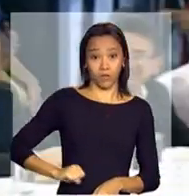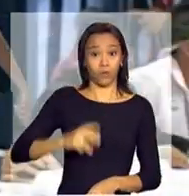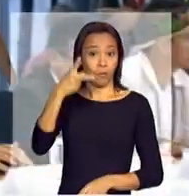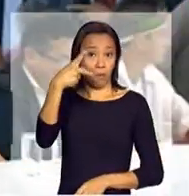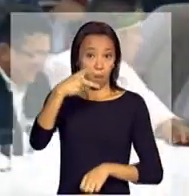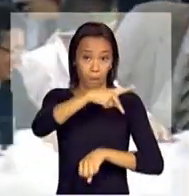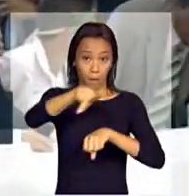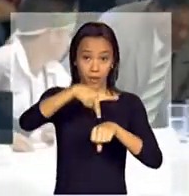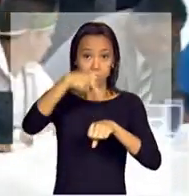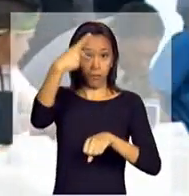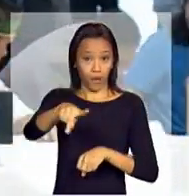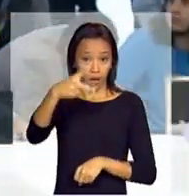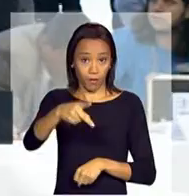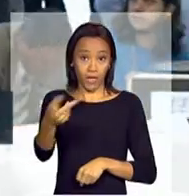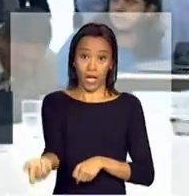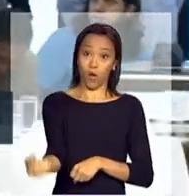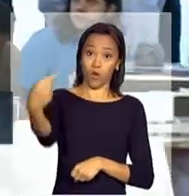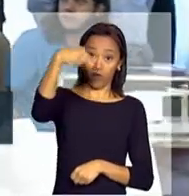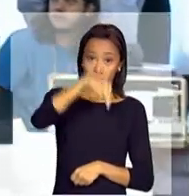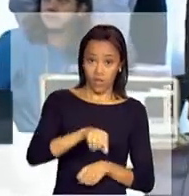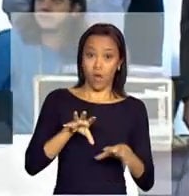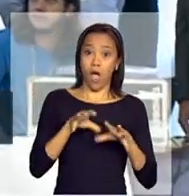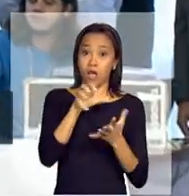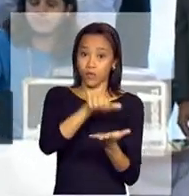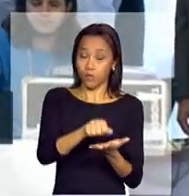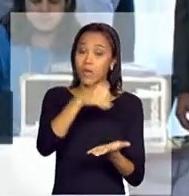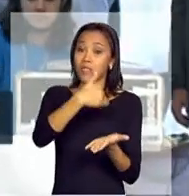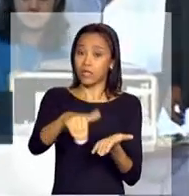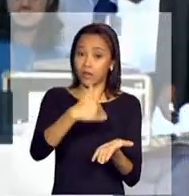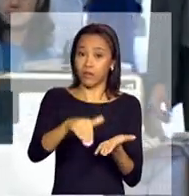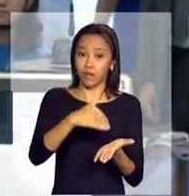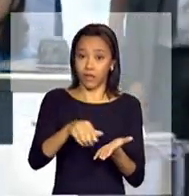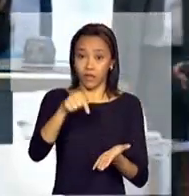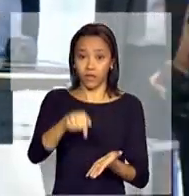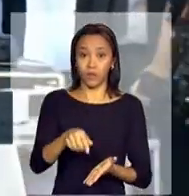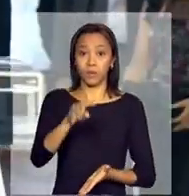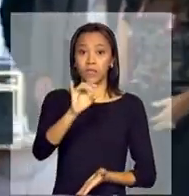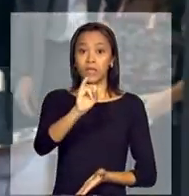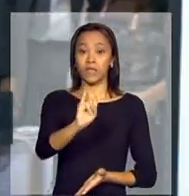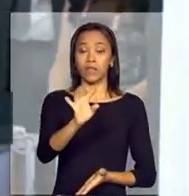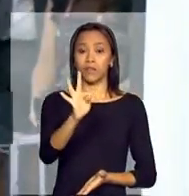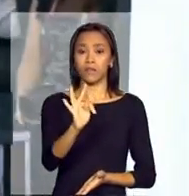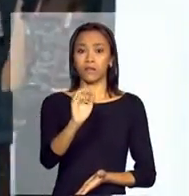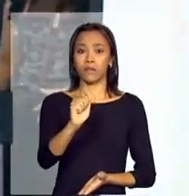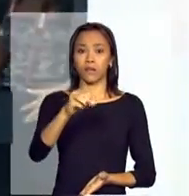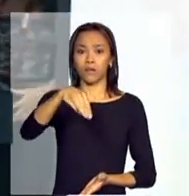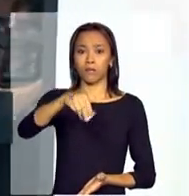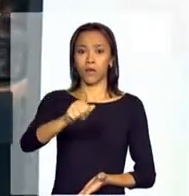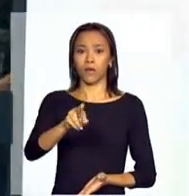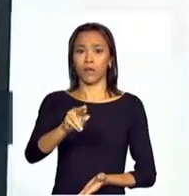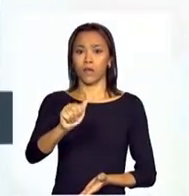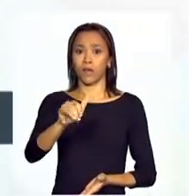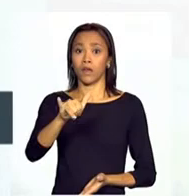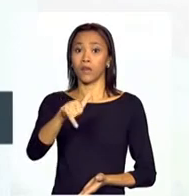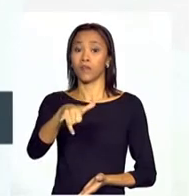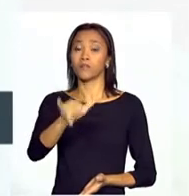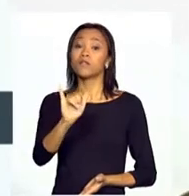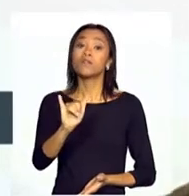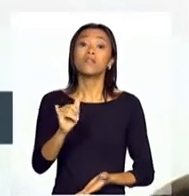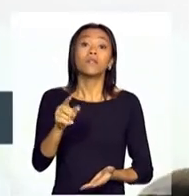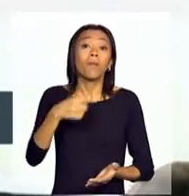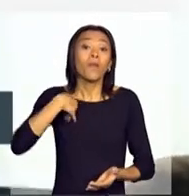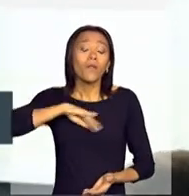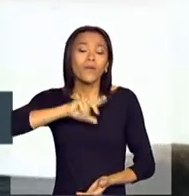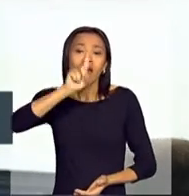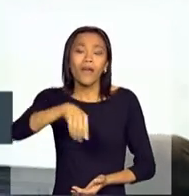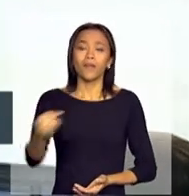vem assumir a secretária-geral do Itamaraty. Eu queria insistir na valorização da tua presença, Eduardo, porque, para nós, é muito